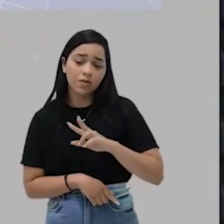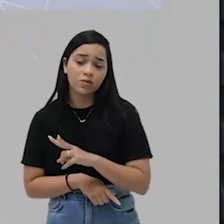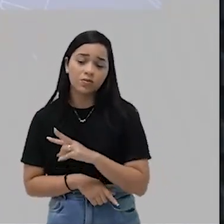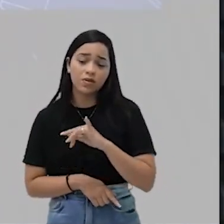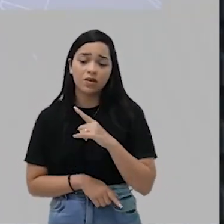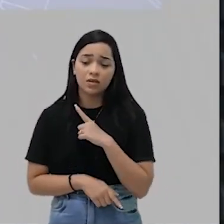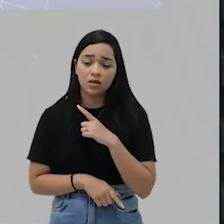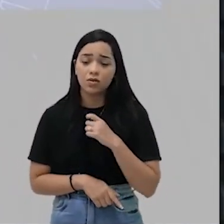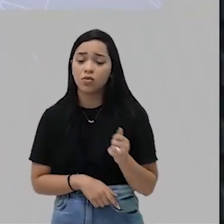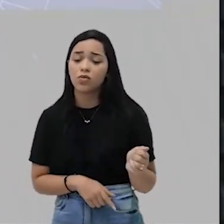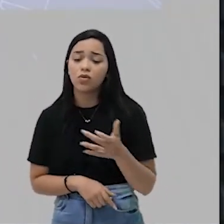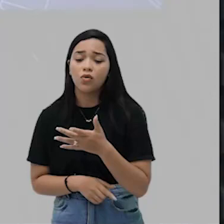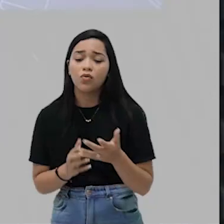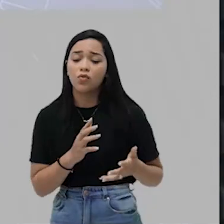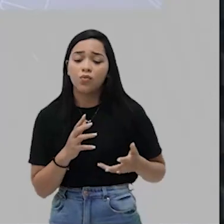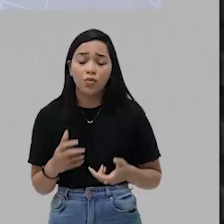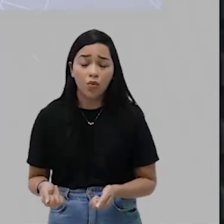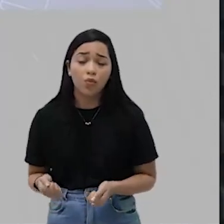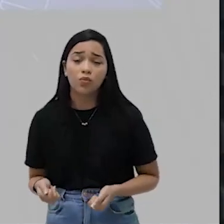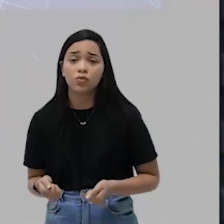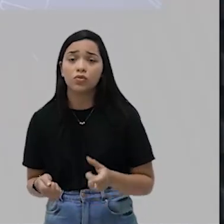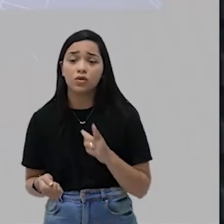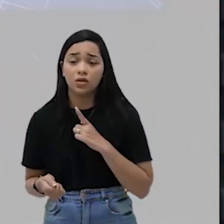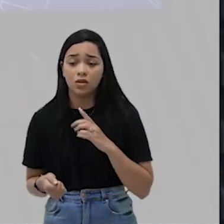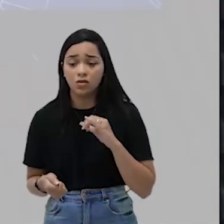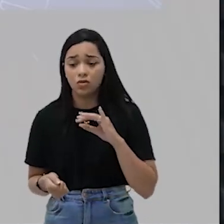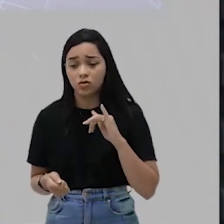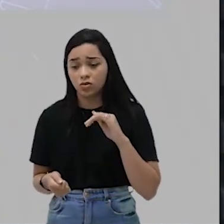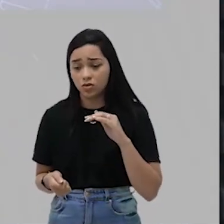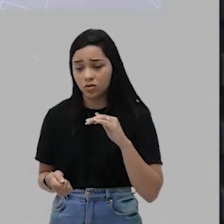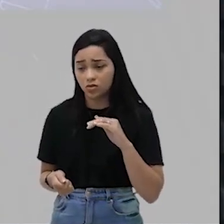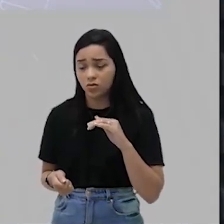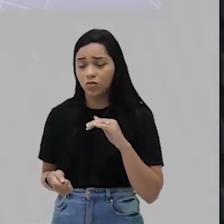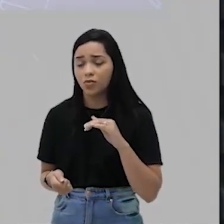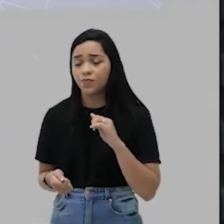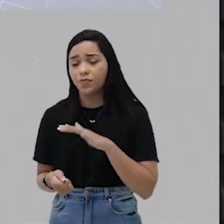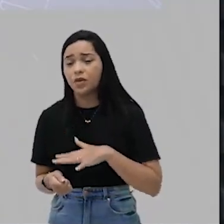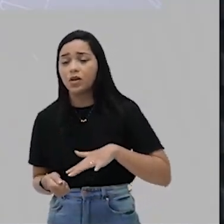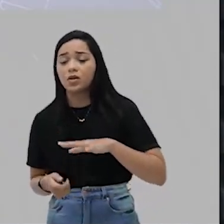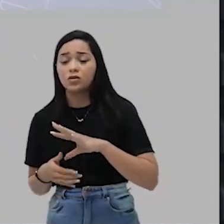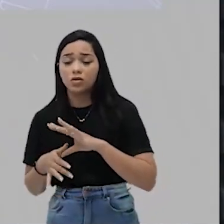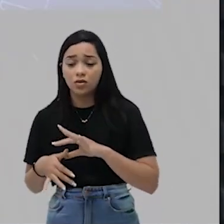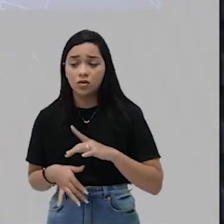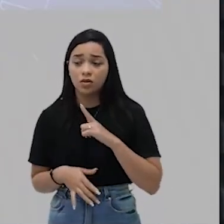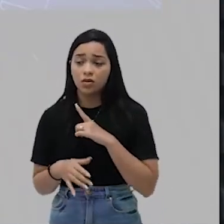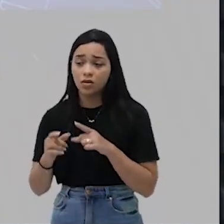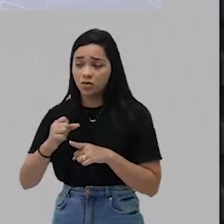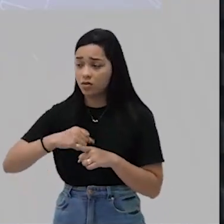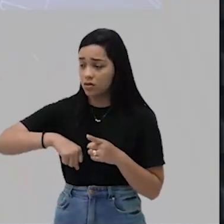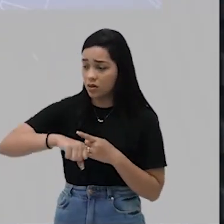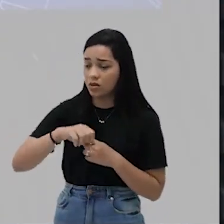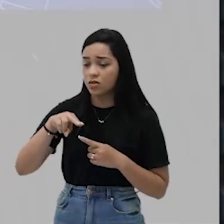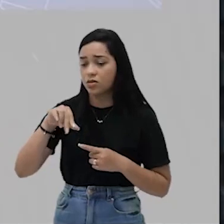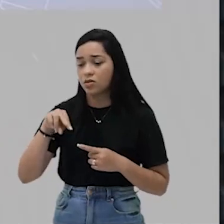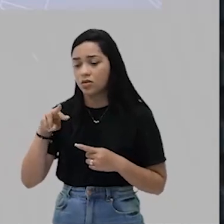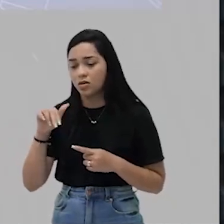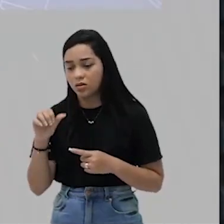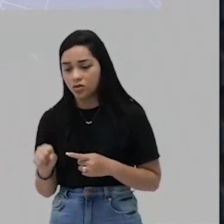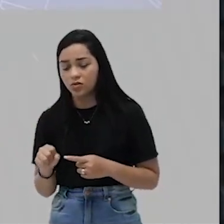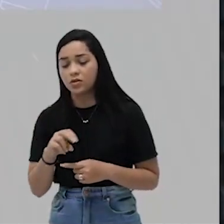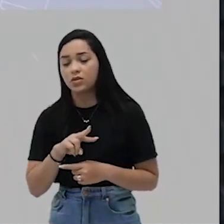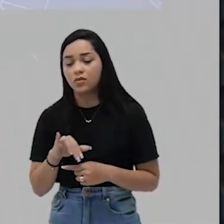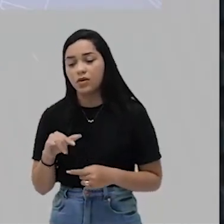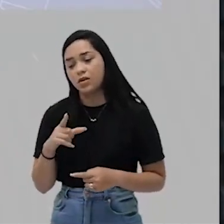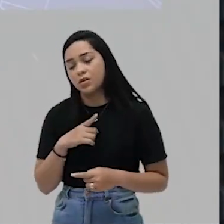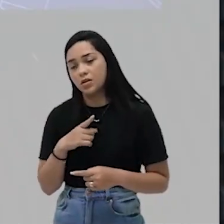deparar aqui no novo mundo, do continente americano, eles se deparam com sociedades nativas que